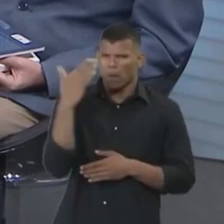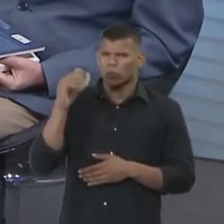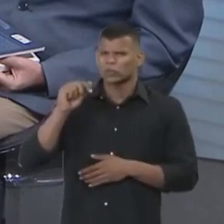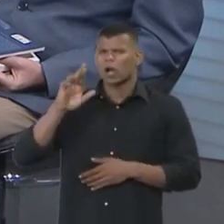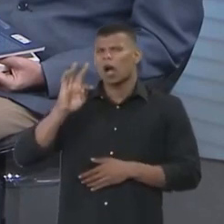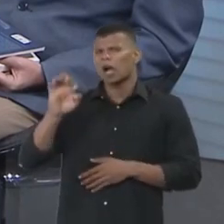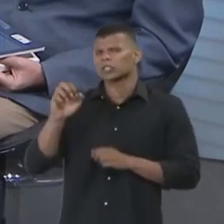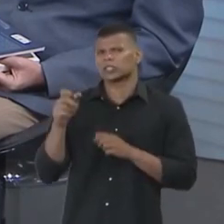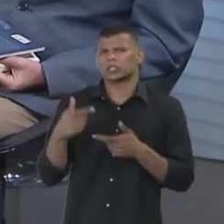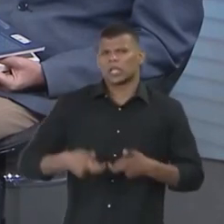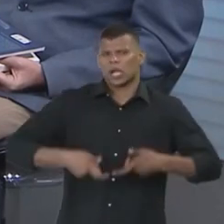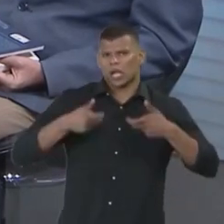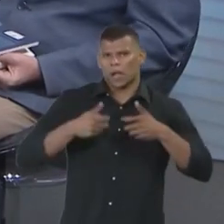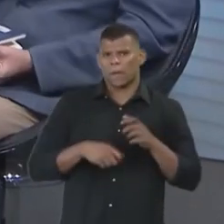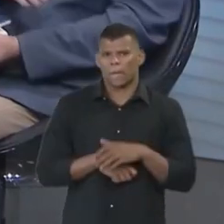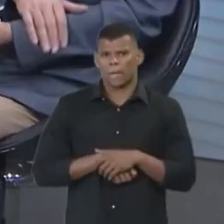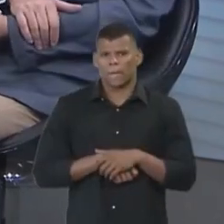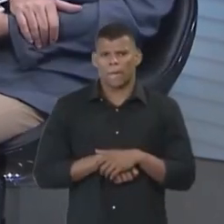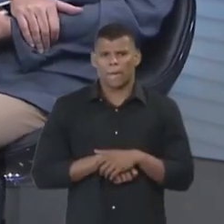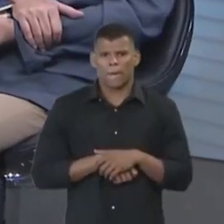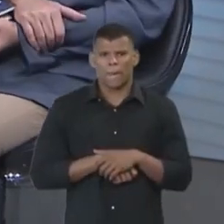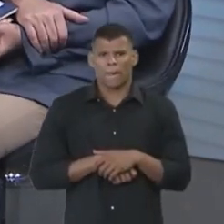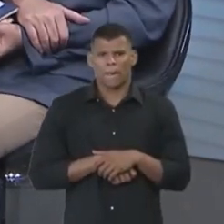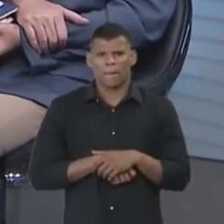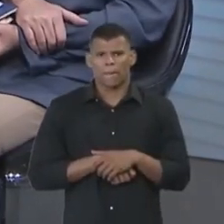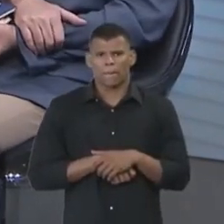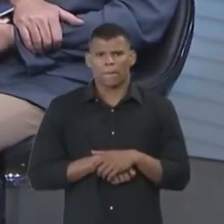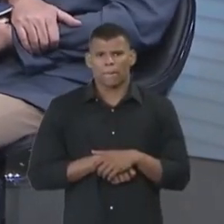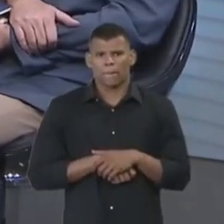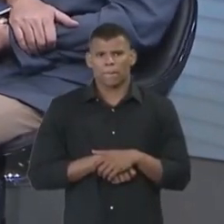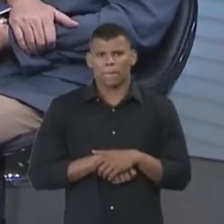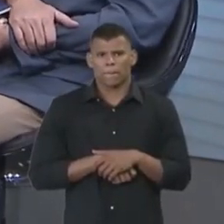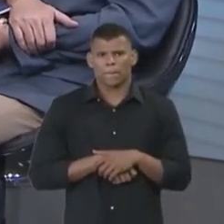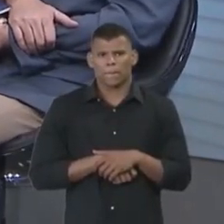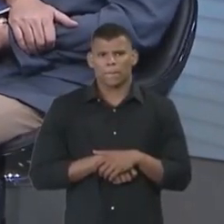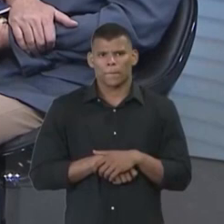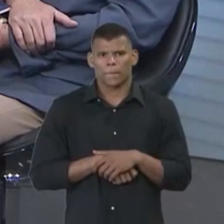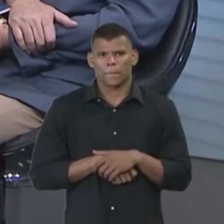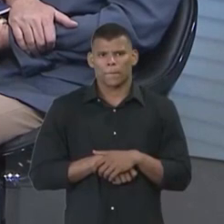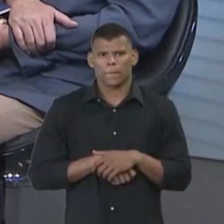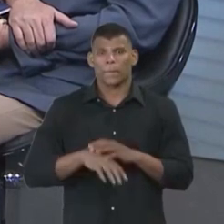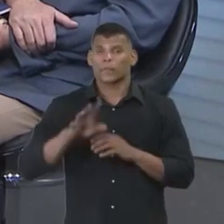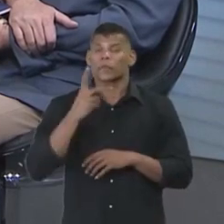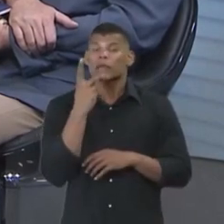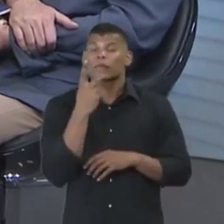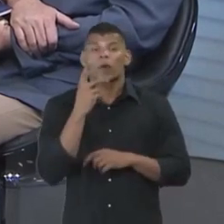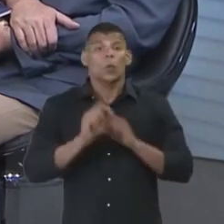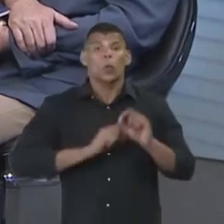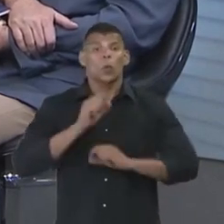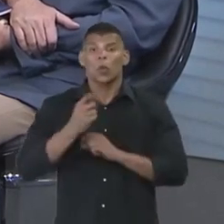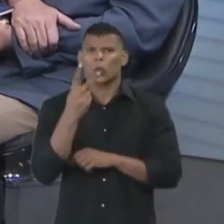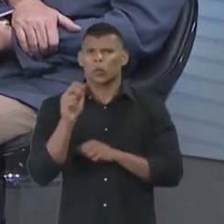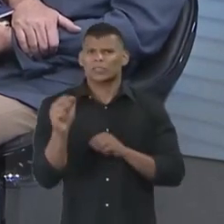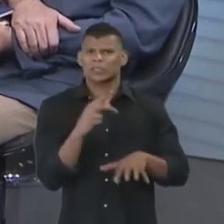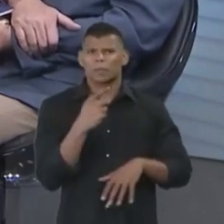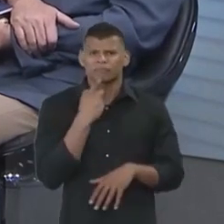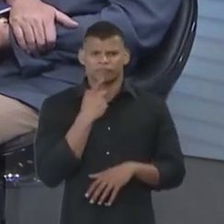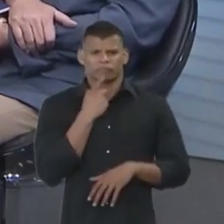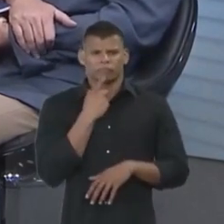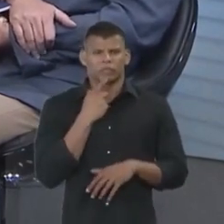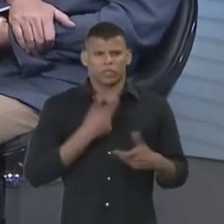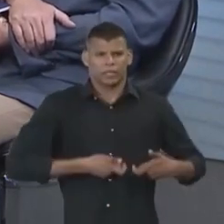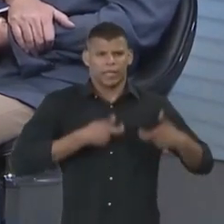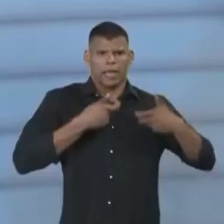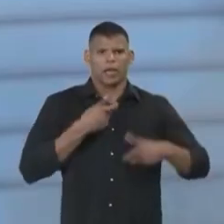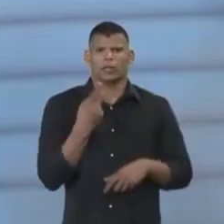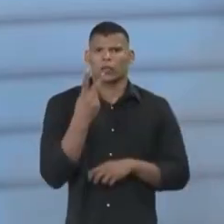duas semanas e o Putin, o cálculo dele estava errado, né? Não deu para fazer em duas semanas. Pois é, mas ingênuo é quem acredita que uma guerra